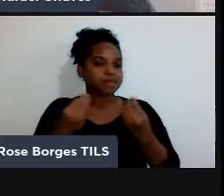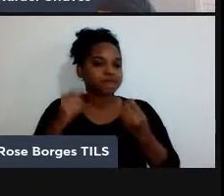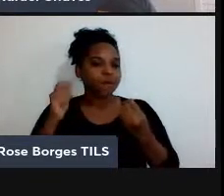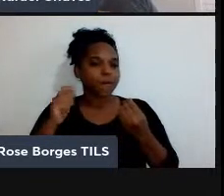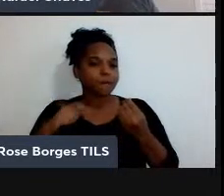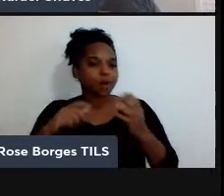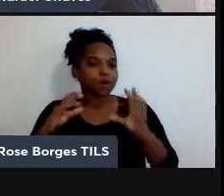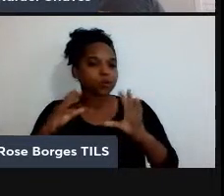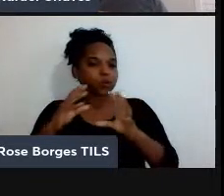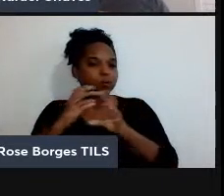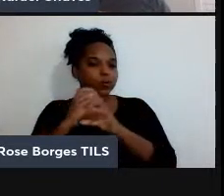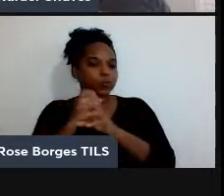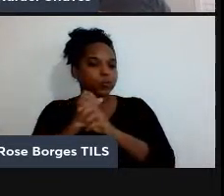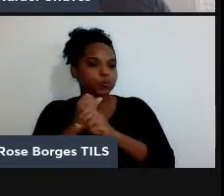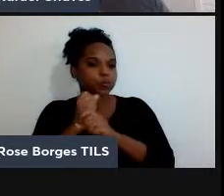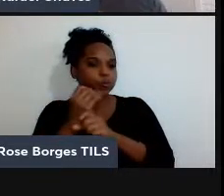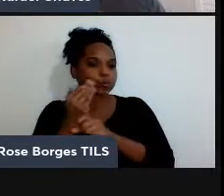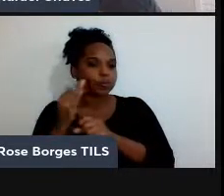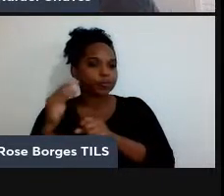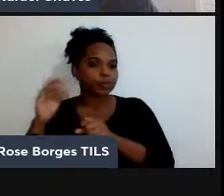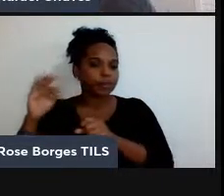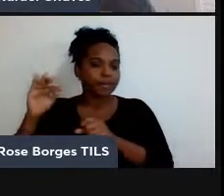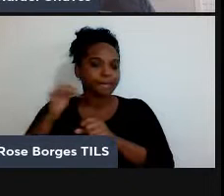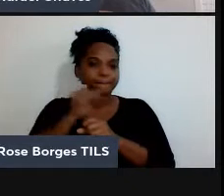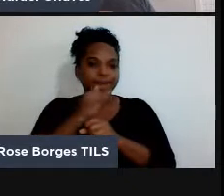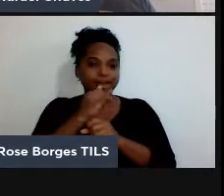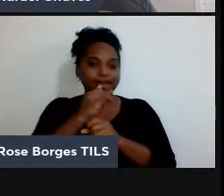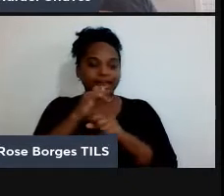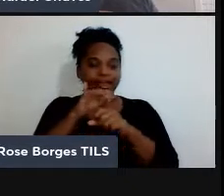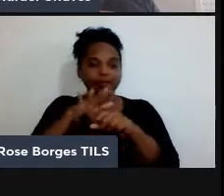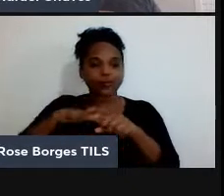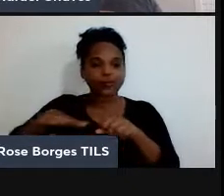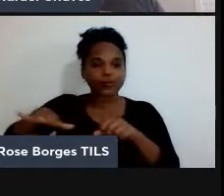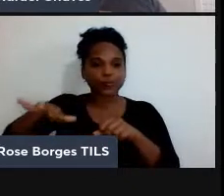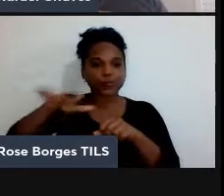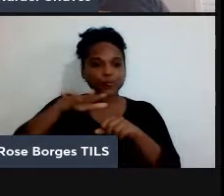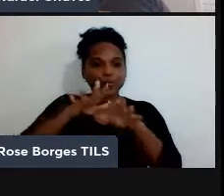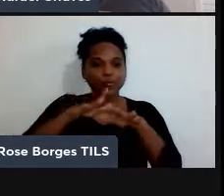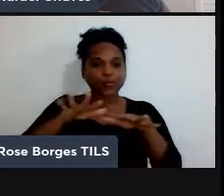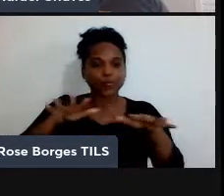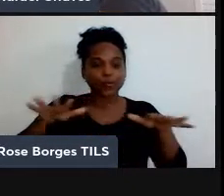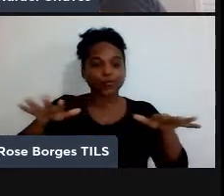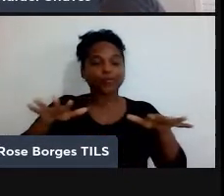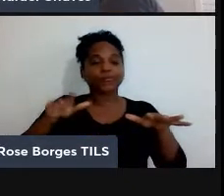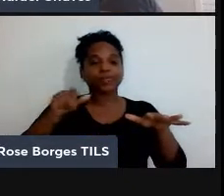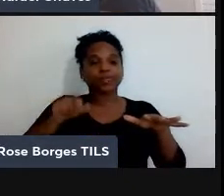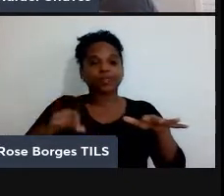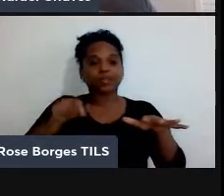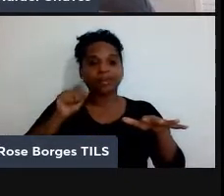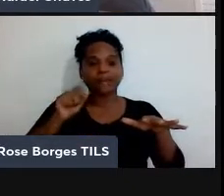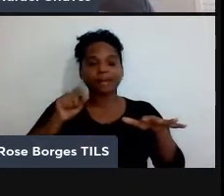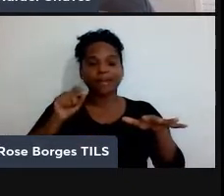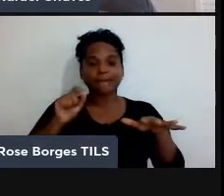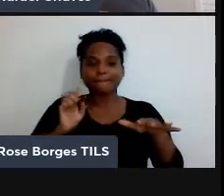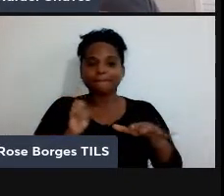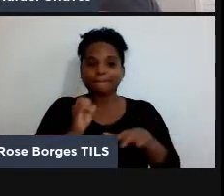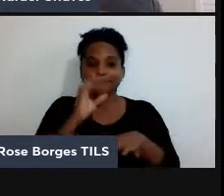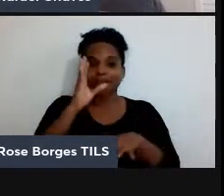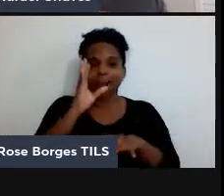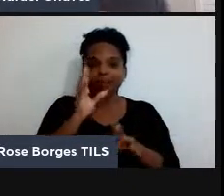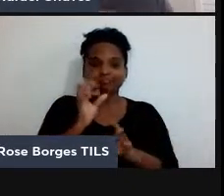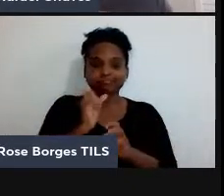quantidades físicas, por exemplo, um campo magnético, ou o que quer que seja, de maneira muito mais eficiente e precisa do que a gente poderia